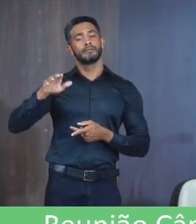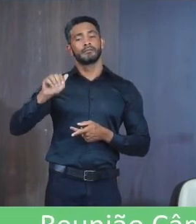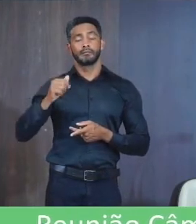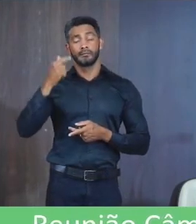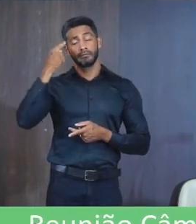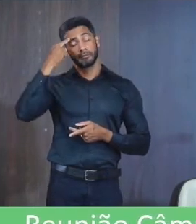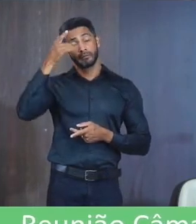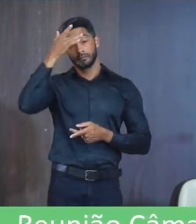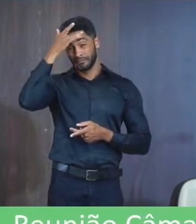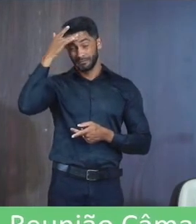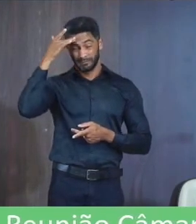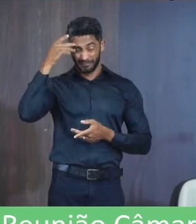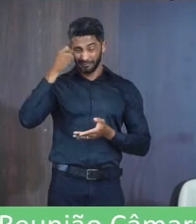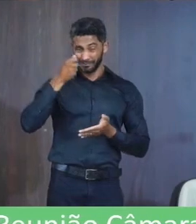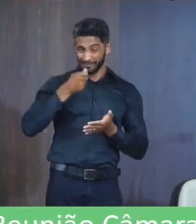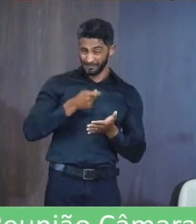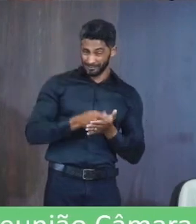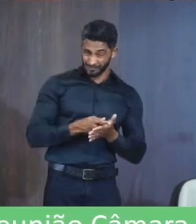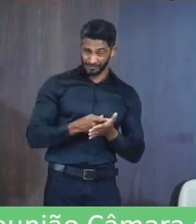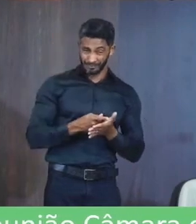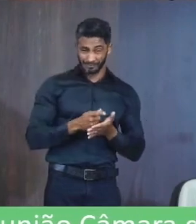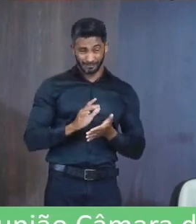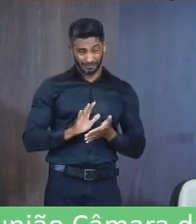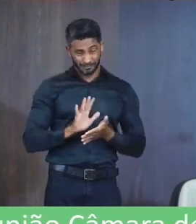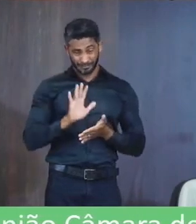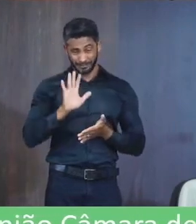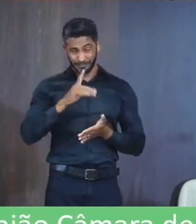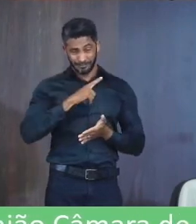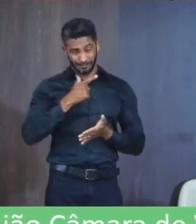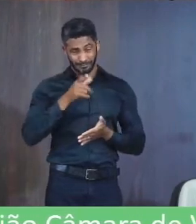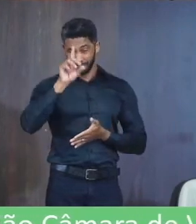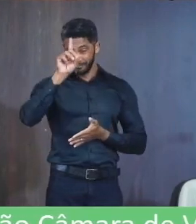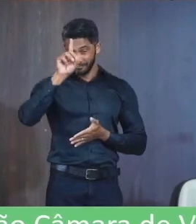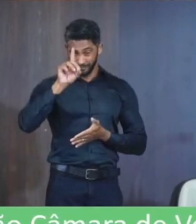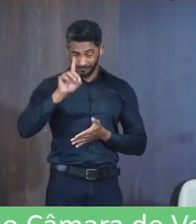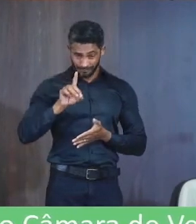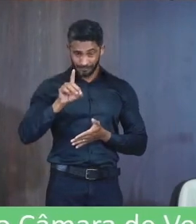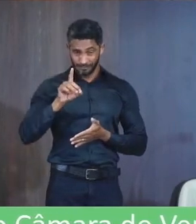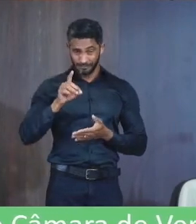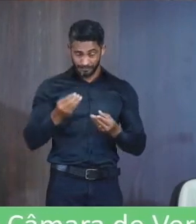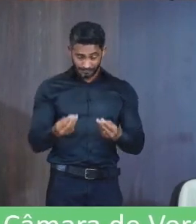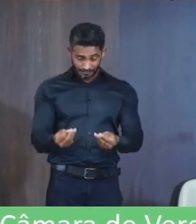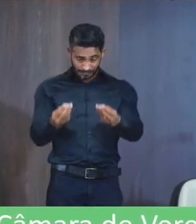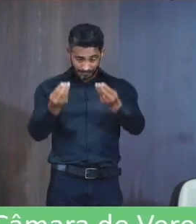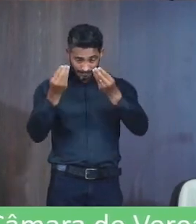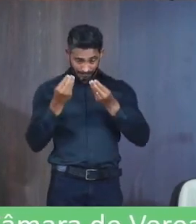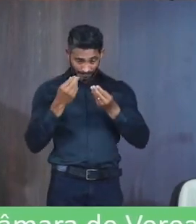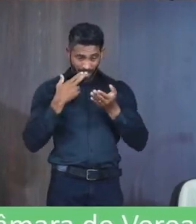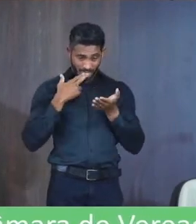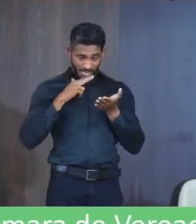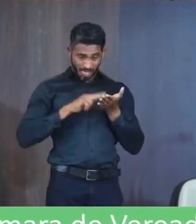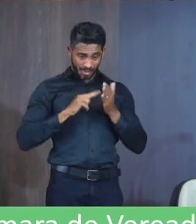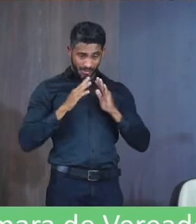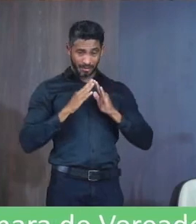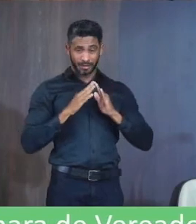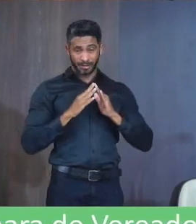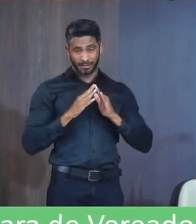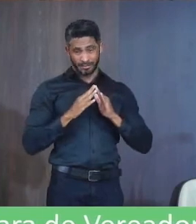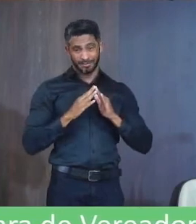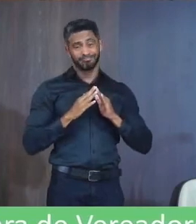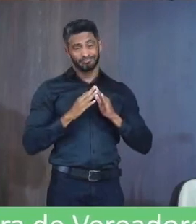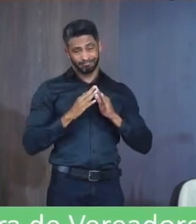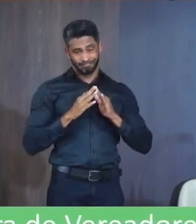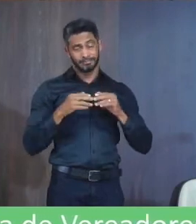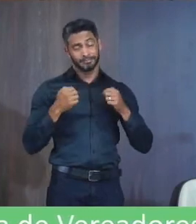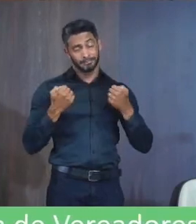O preço Tão caro De não ter Direito Sequer De receber Uma correspondência Em sua casa Eu